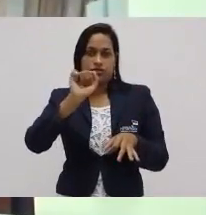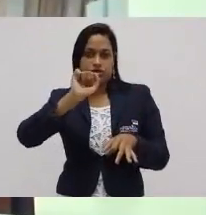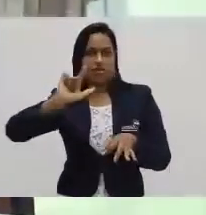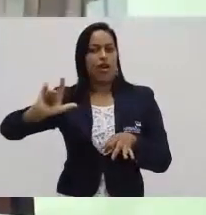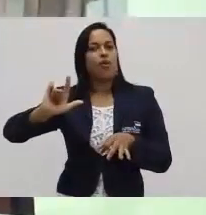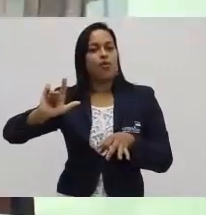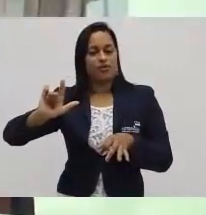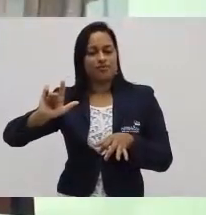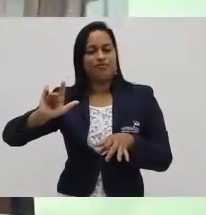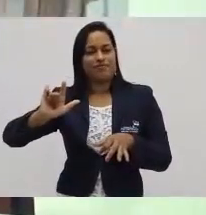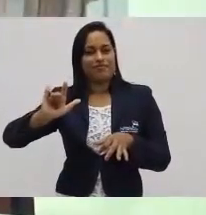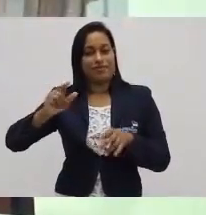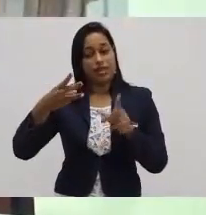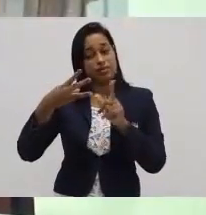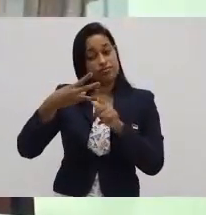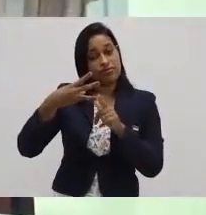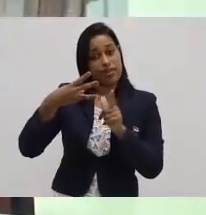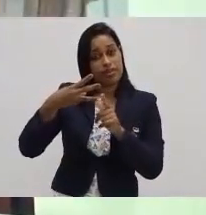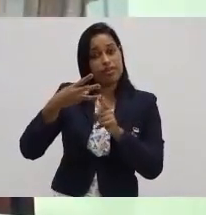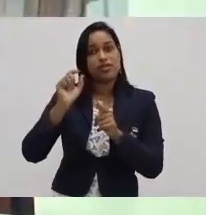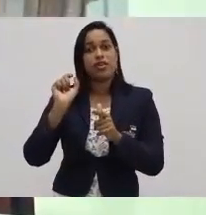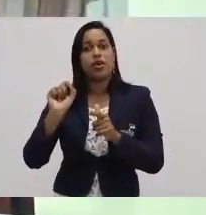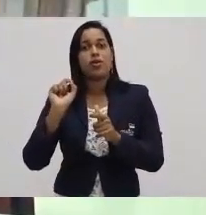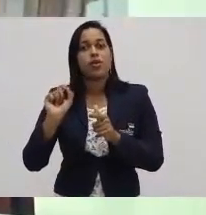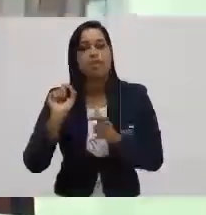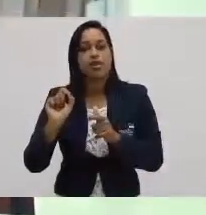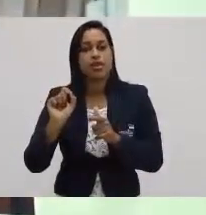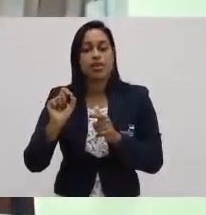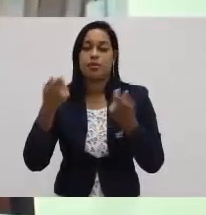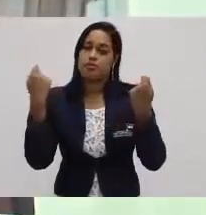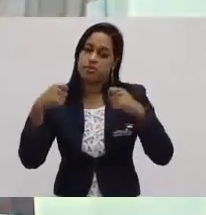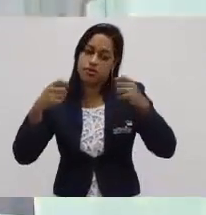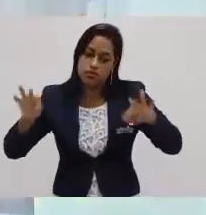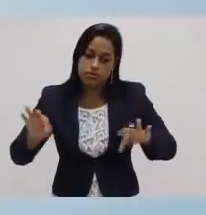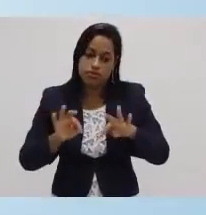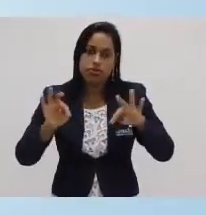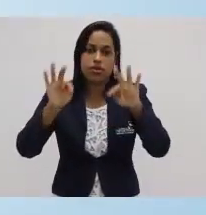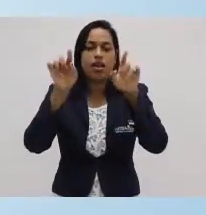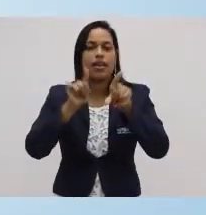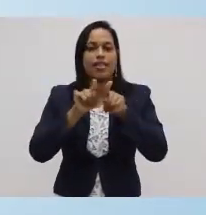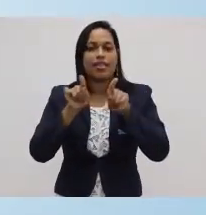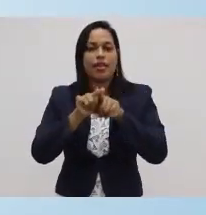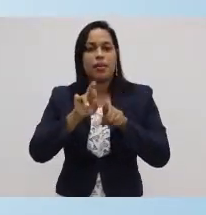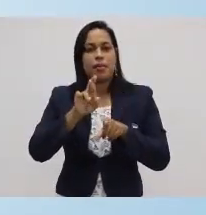características dessa terceira fase é a nanotecnologia e a robótica.